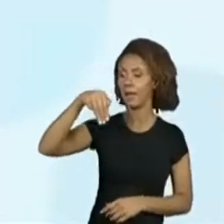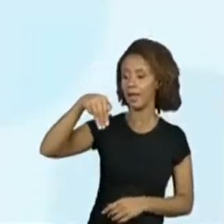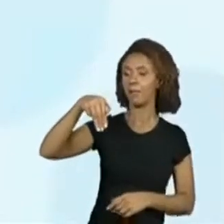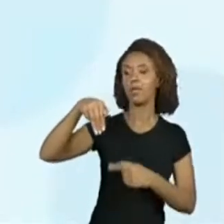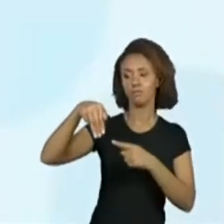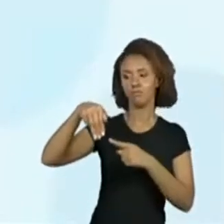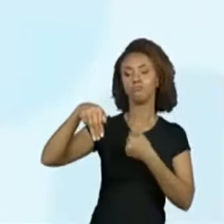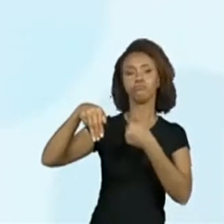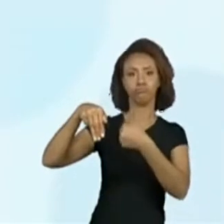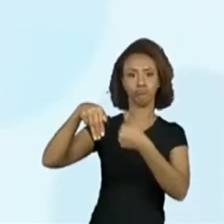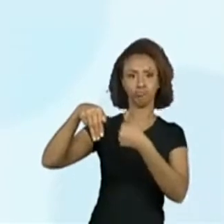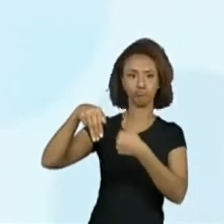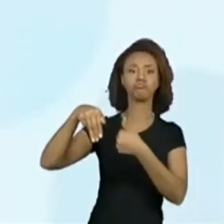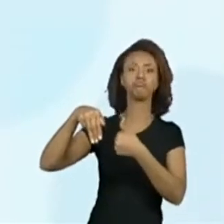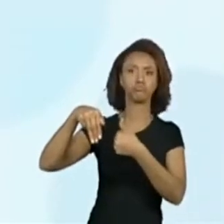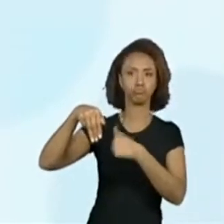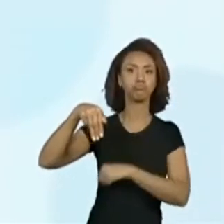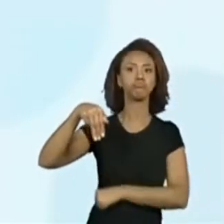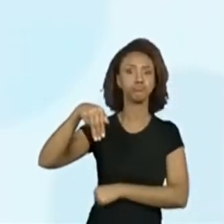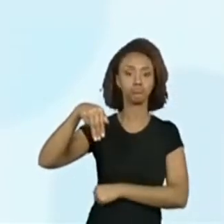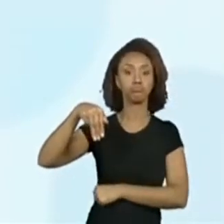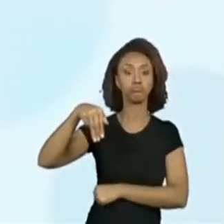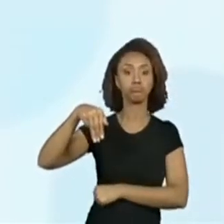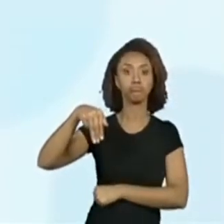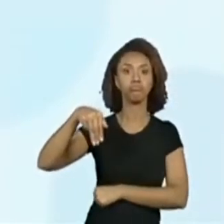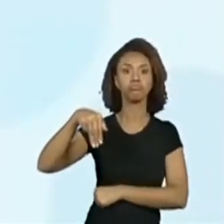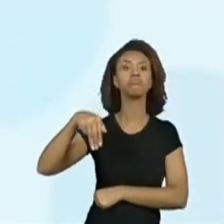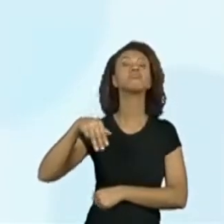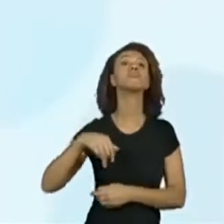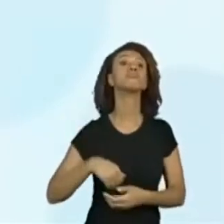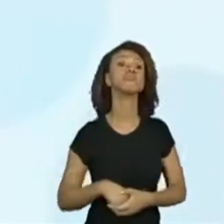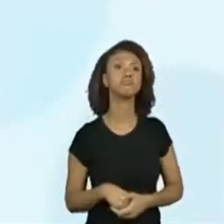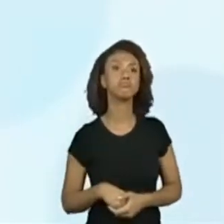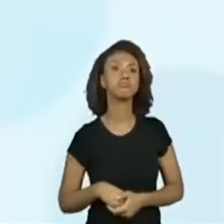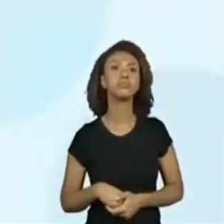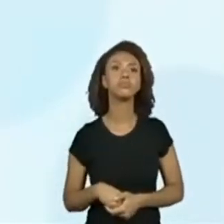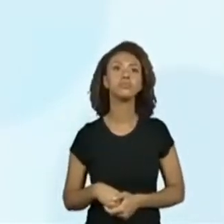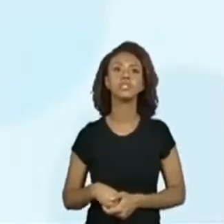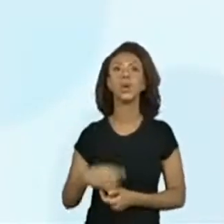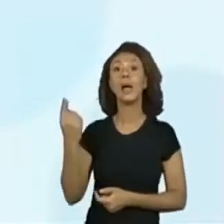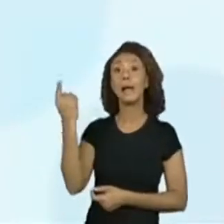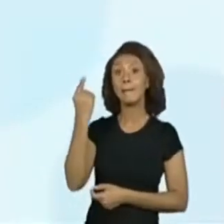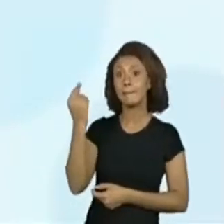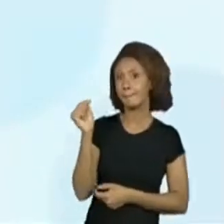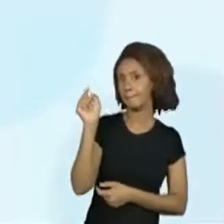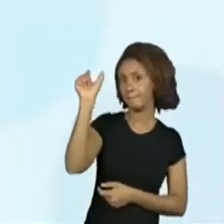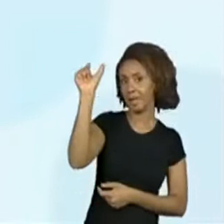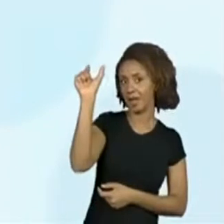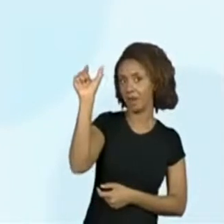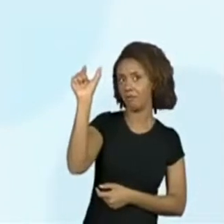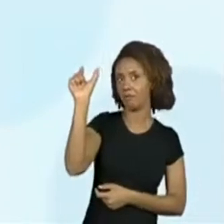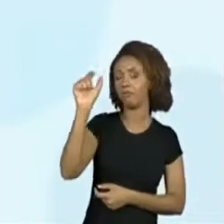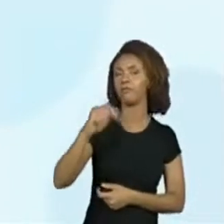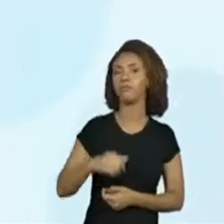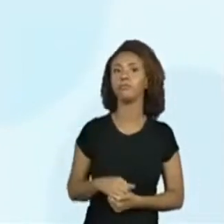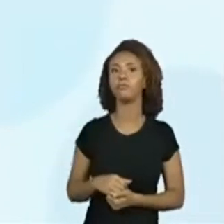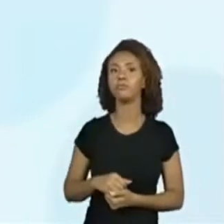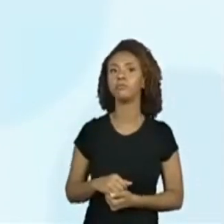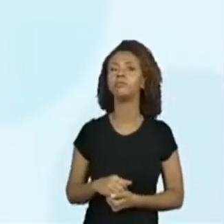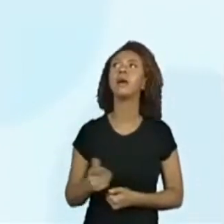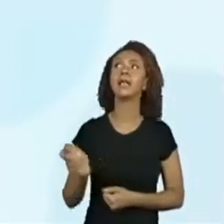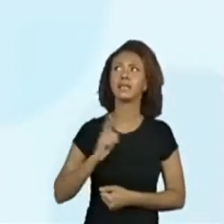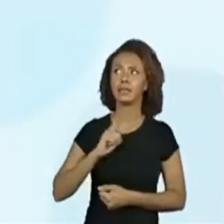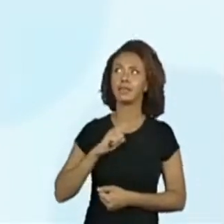que ajuda. B, A e M. BAM. Tá. Então, eu vou olhar para essa primeira palavra aqui. Professora, eu tenho o B.